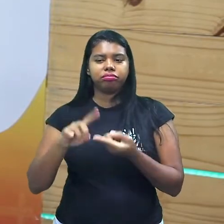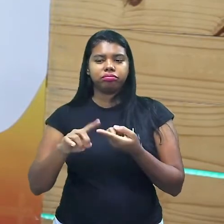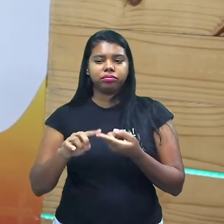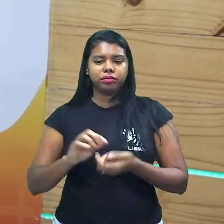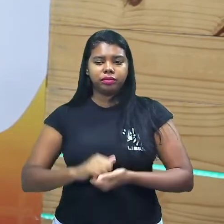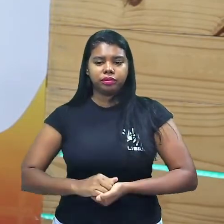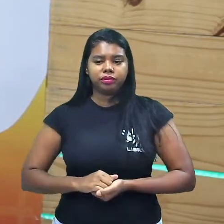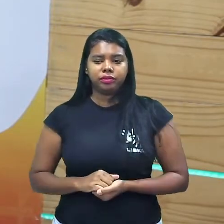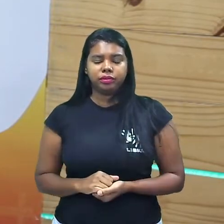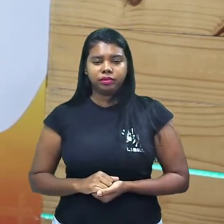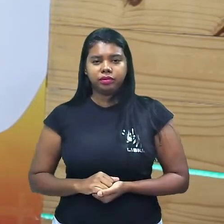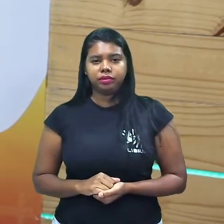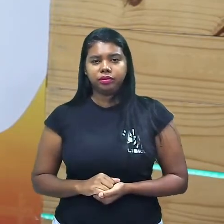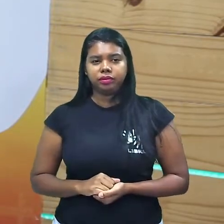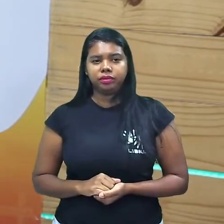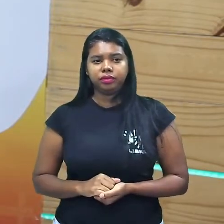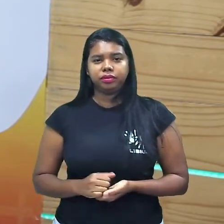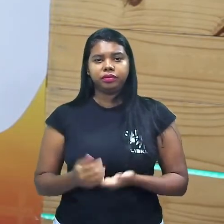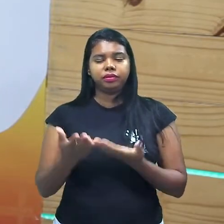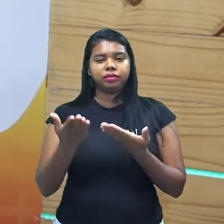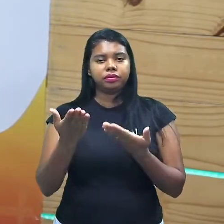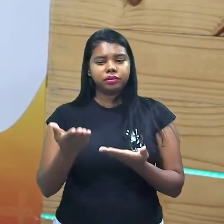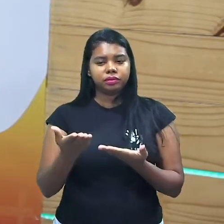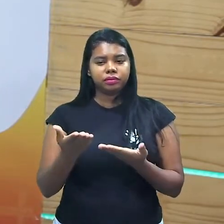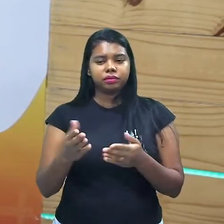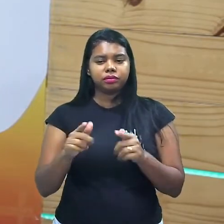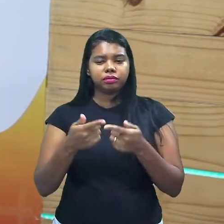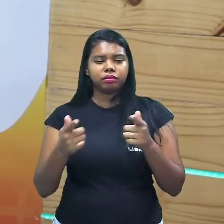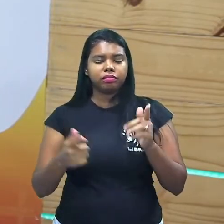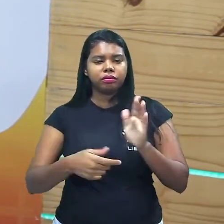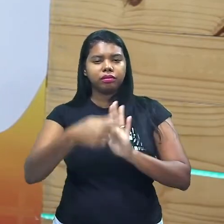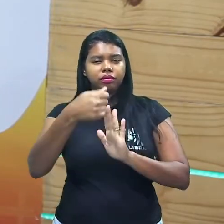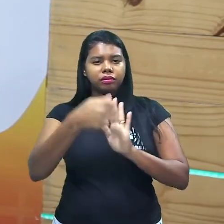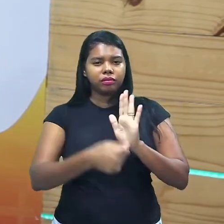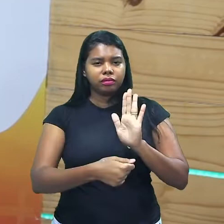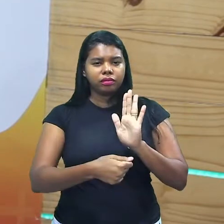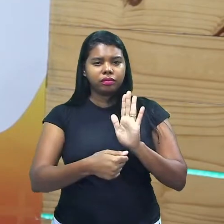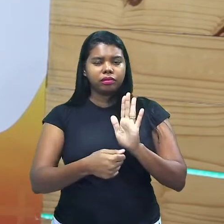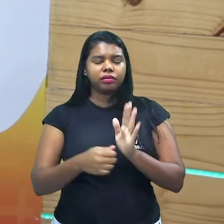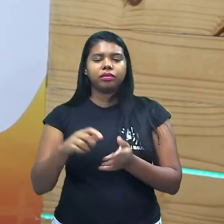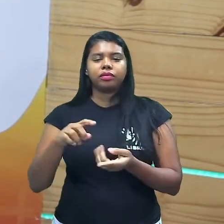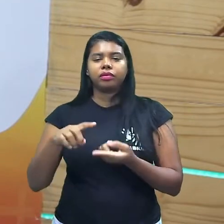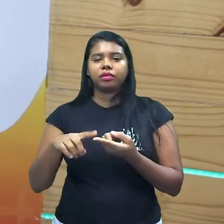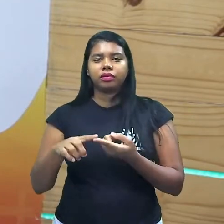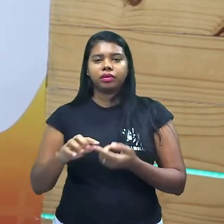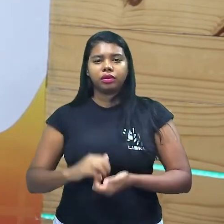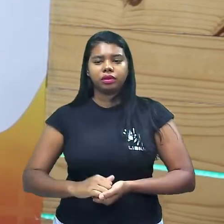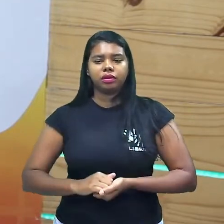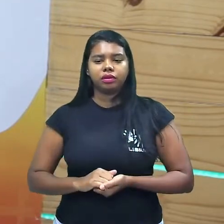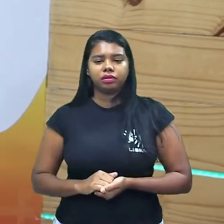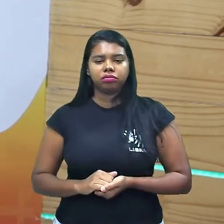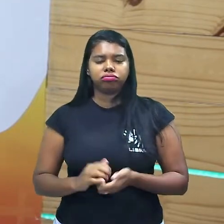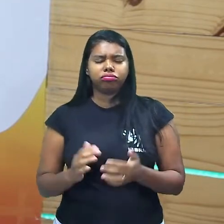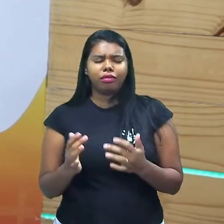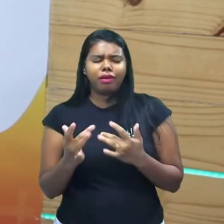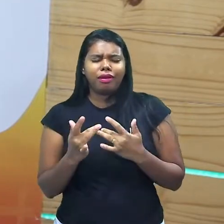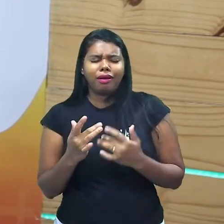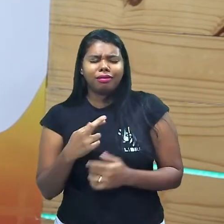você evidentemente vai fazer uma grande revisão a revisão sobre o romantismo